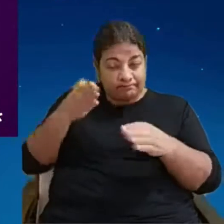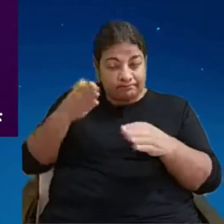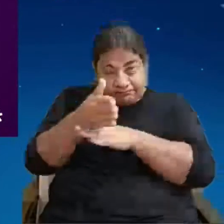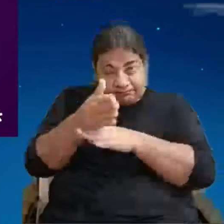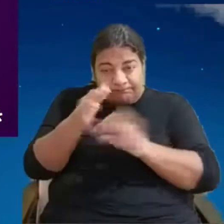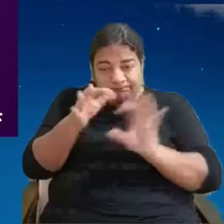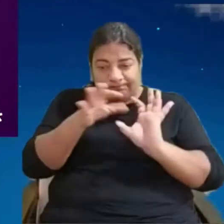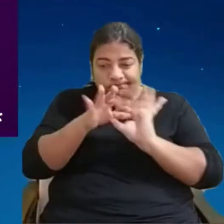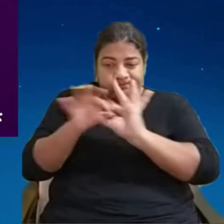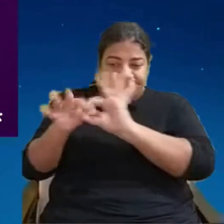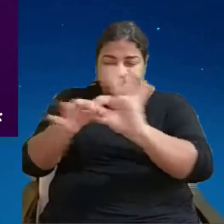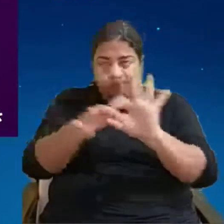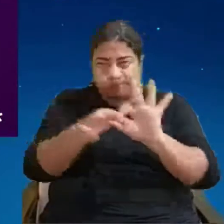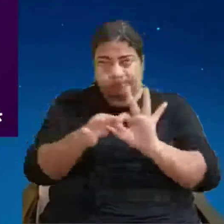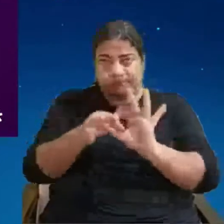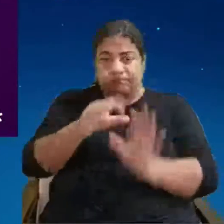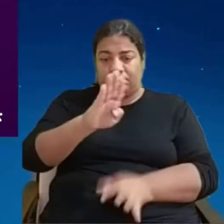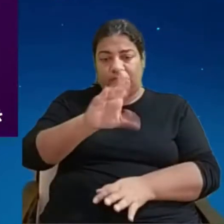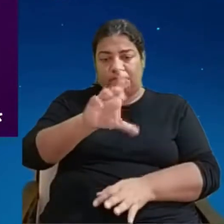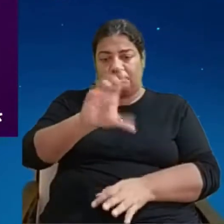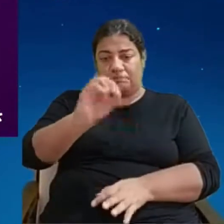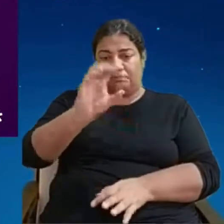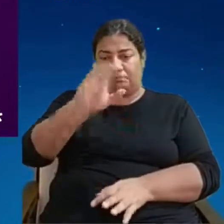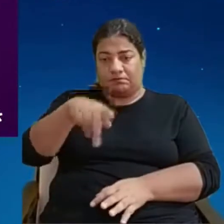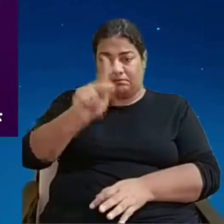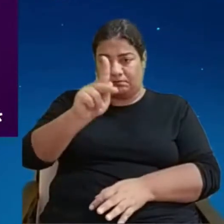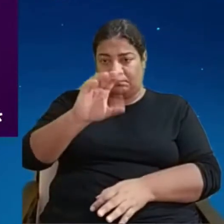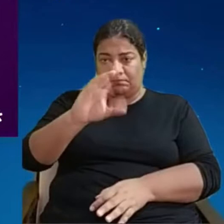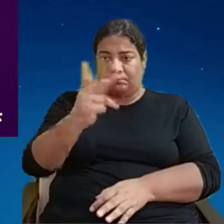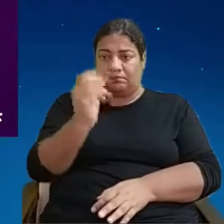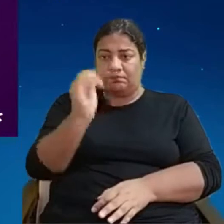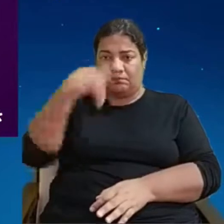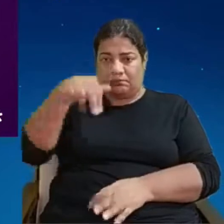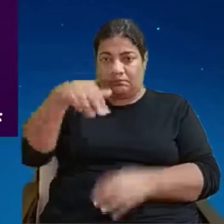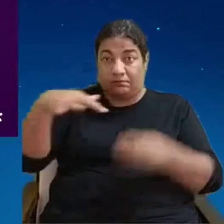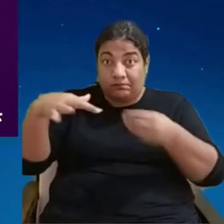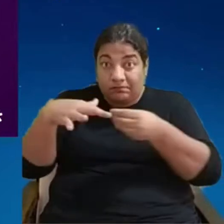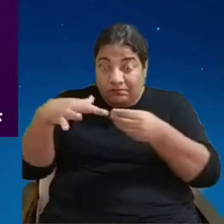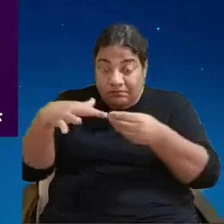toda a cadeia de valor da peça que chegou ali no balcão.